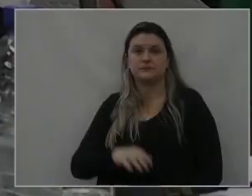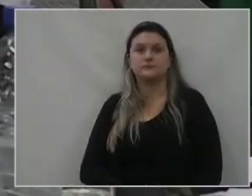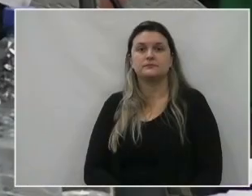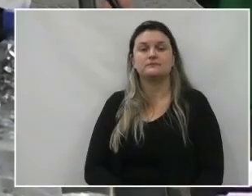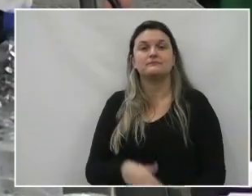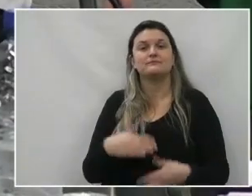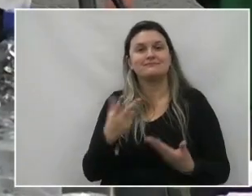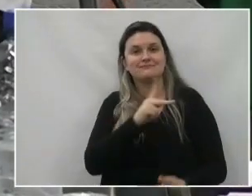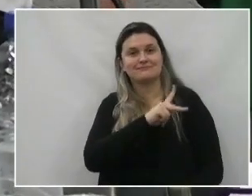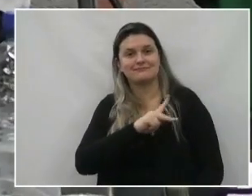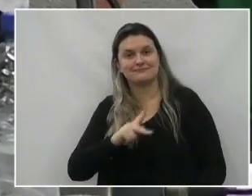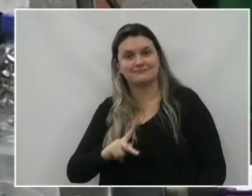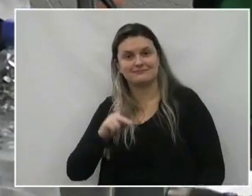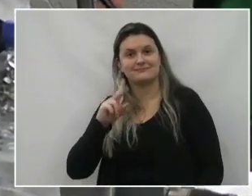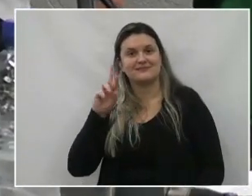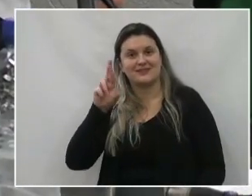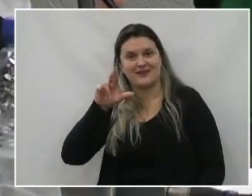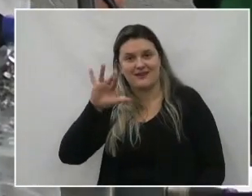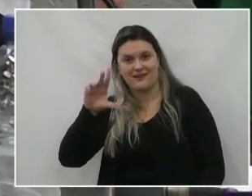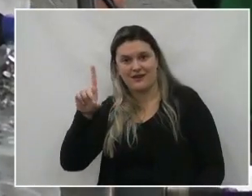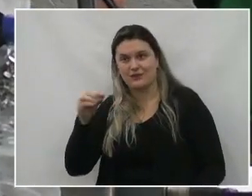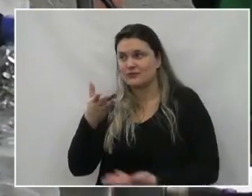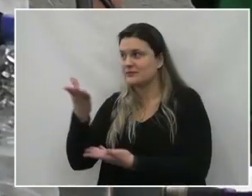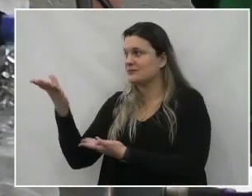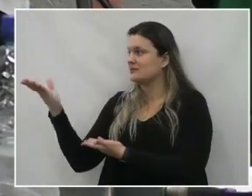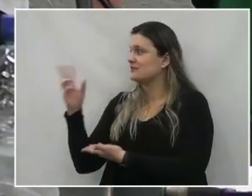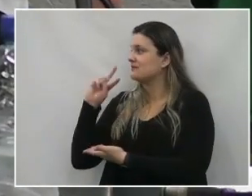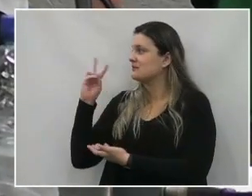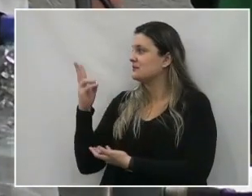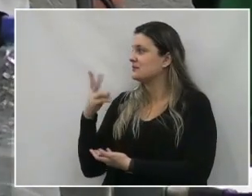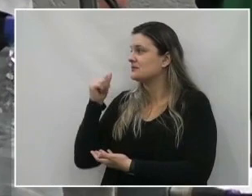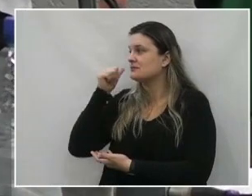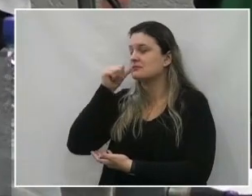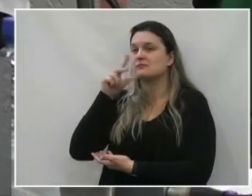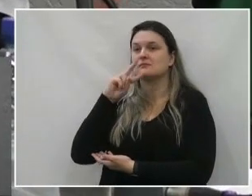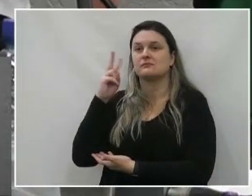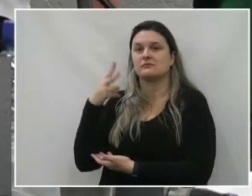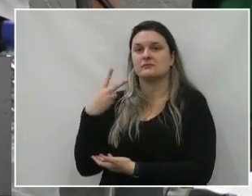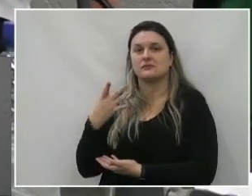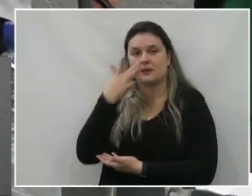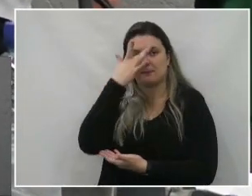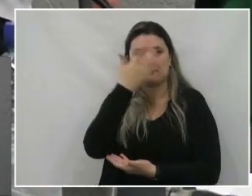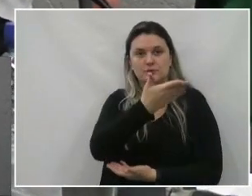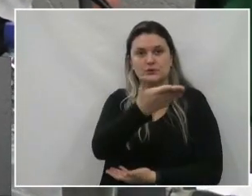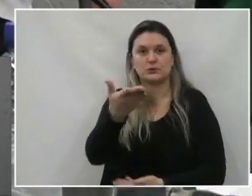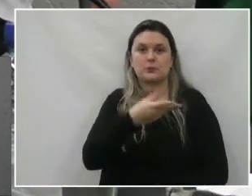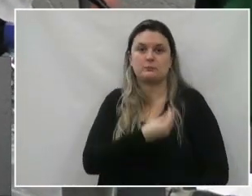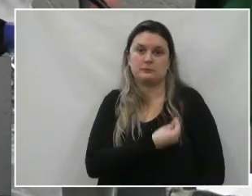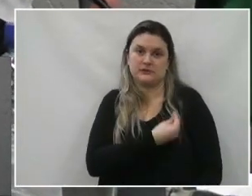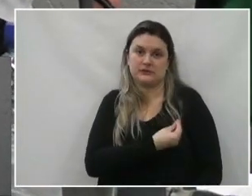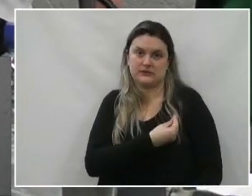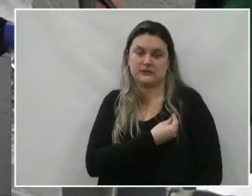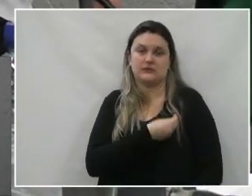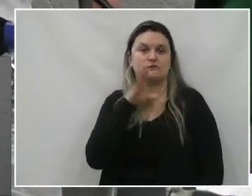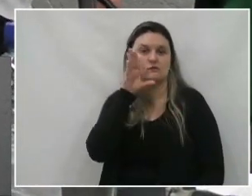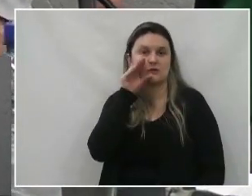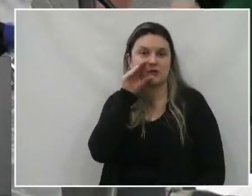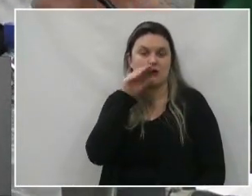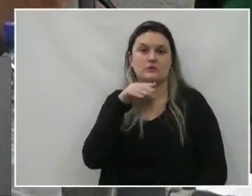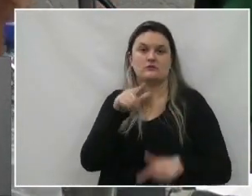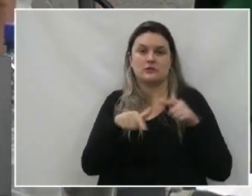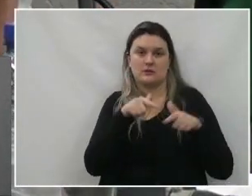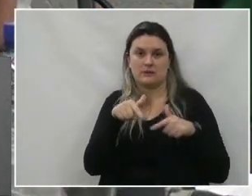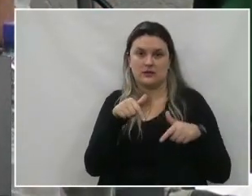O presidente Adriano Saz, demais vereadores e vereadoras e o público dos colaboradores desta